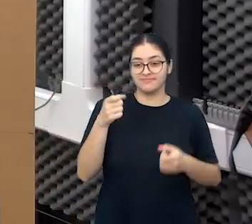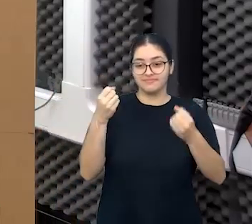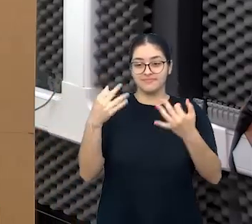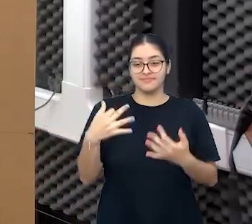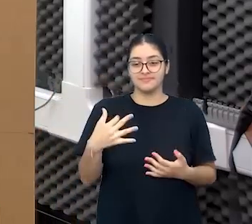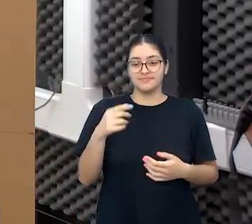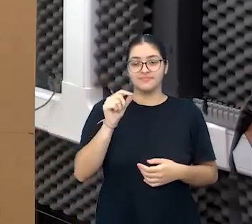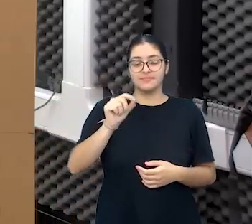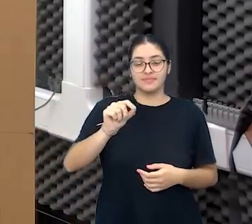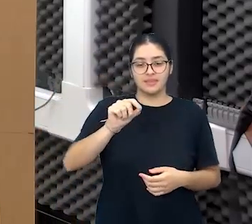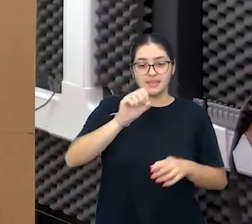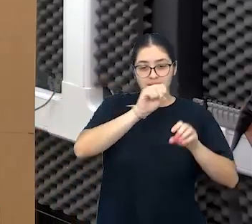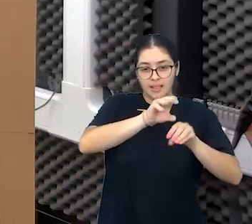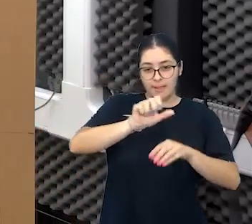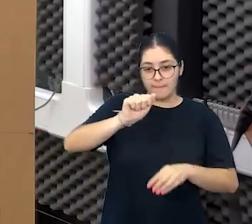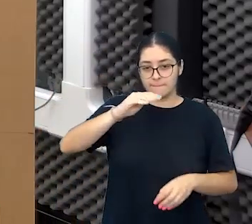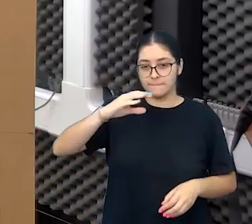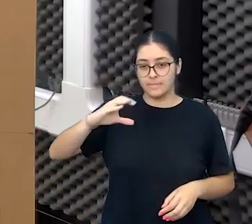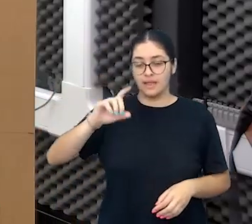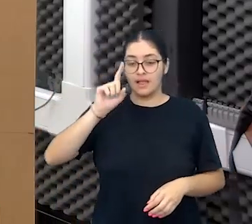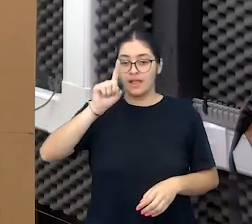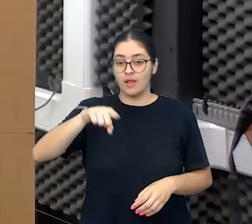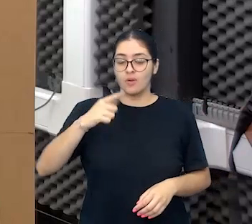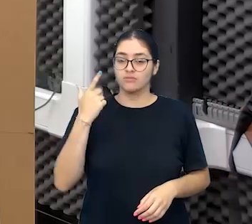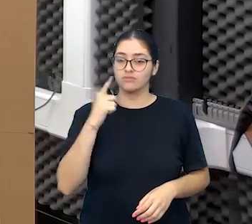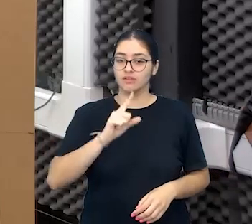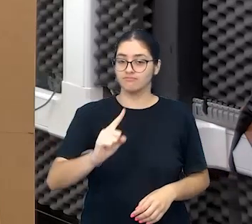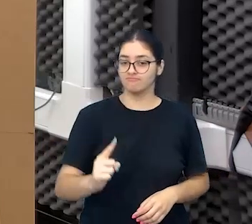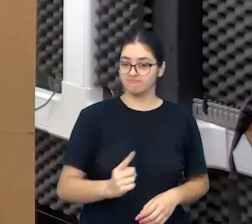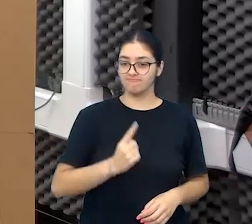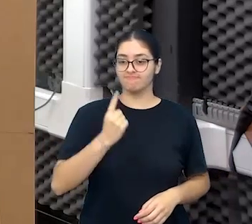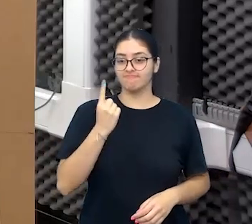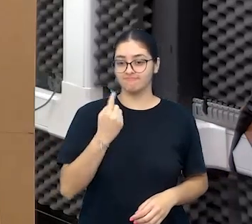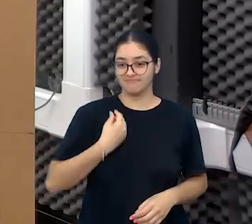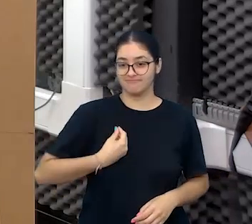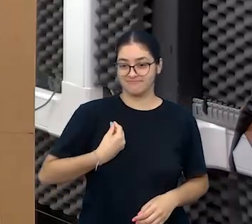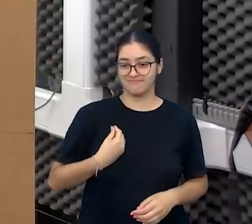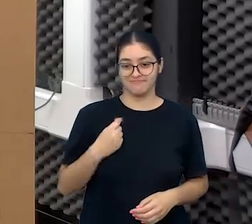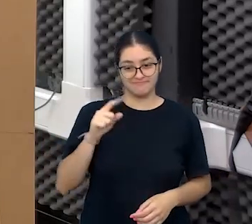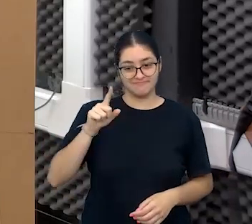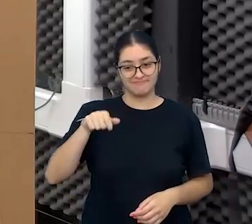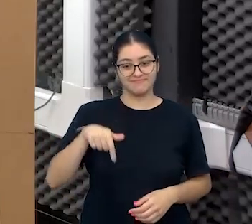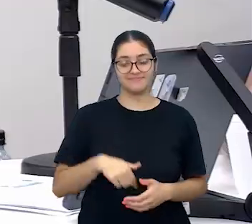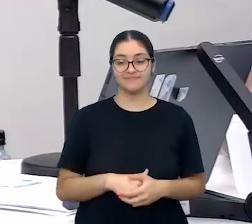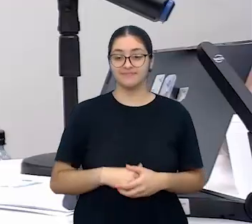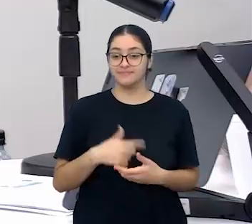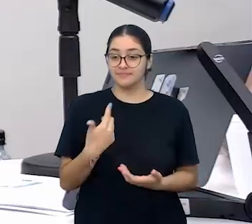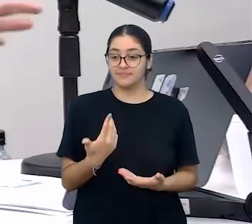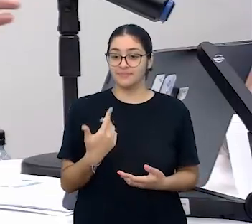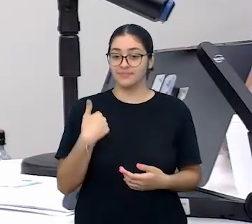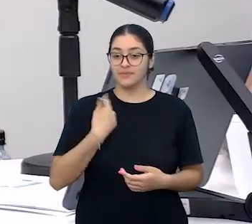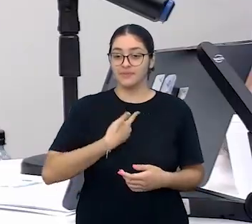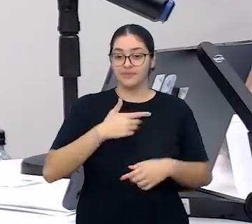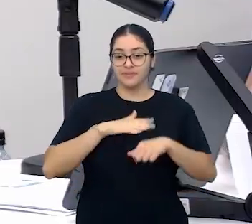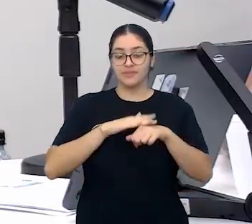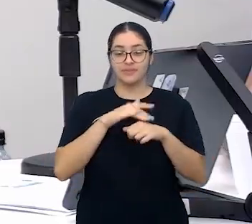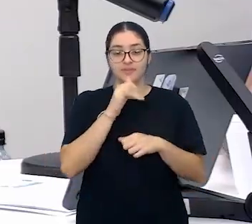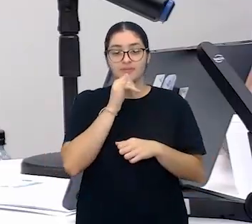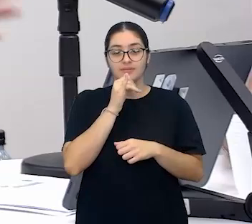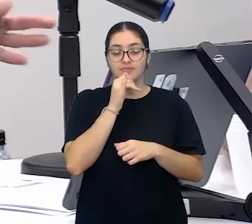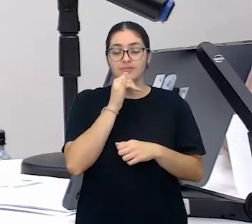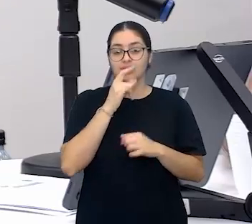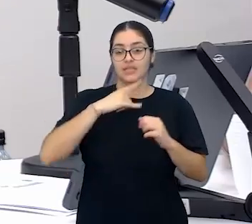alfabetizar é dar à criança autonomia. Autonomia. Exatamente. E se a gente faz esse paralelo com os